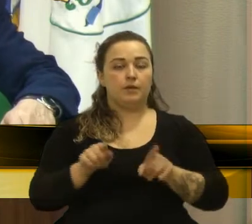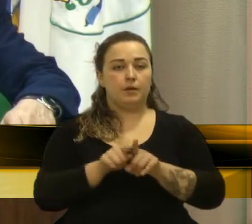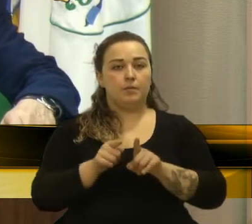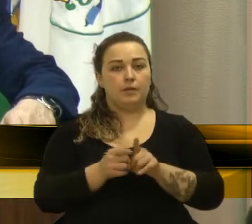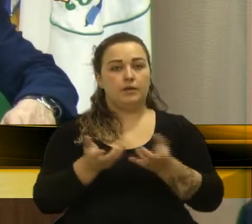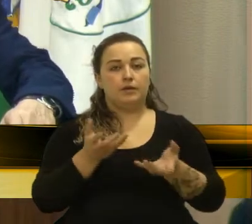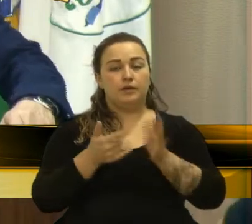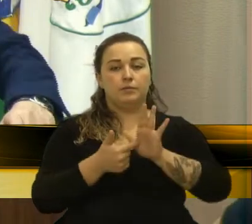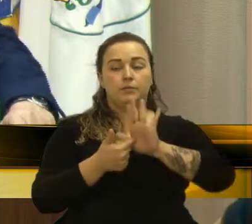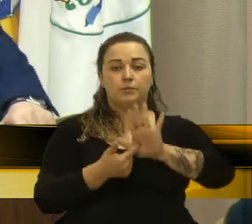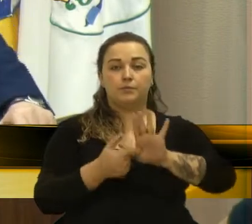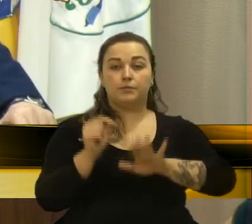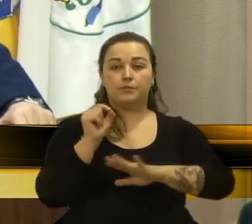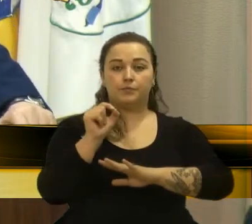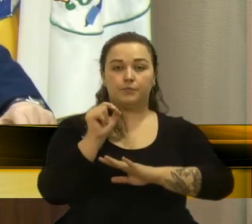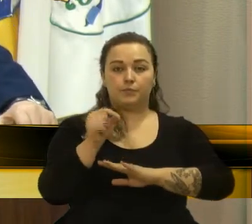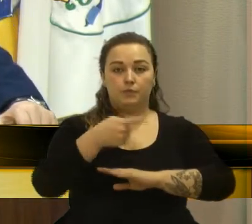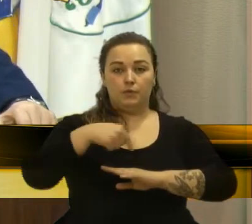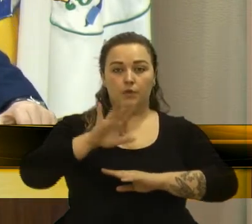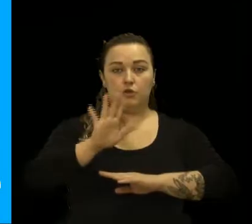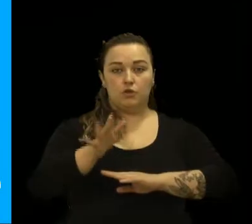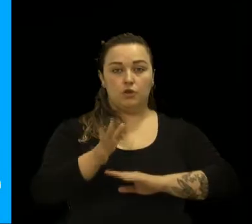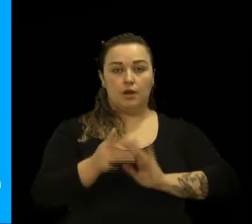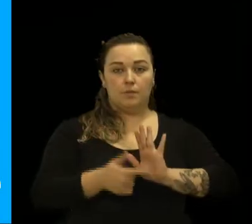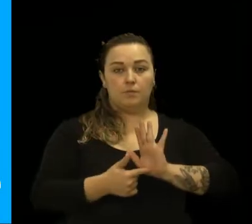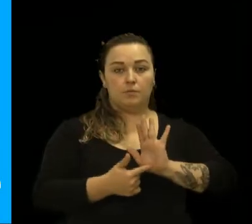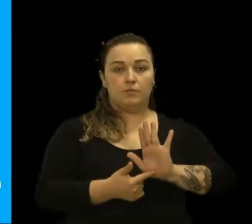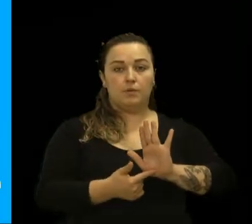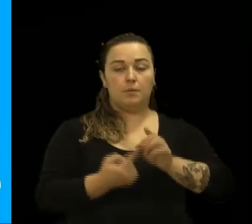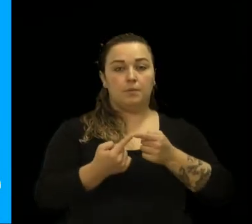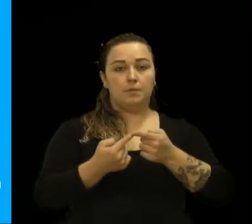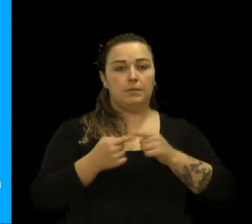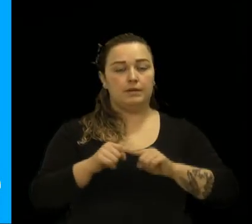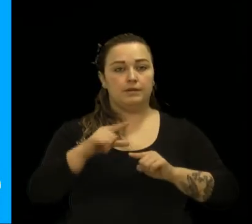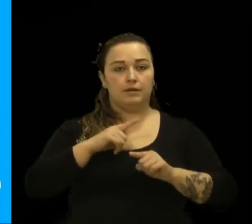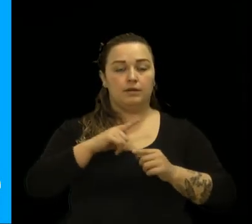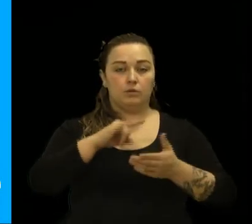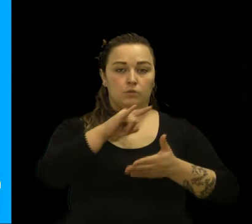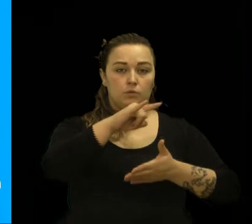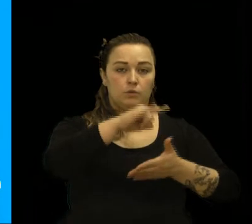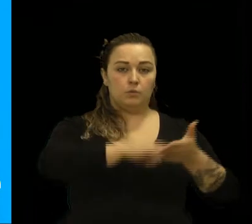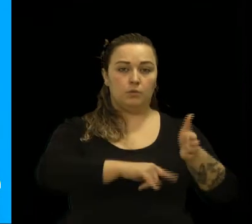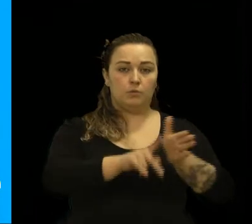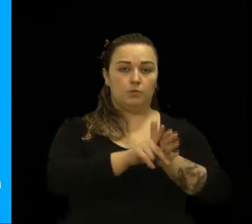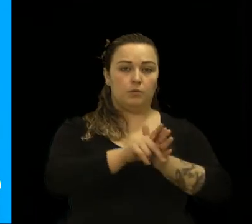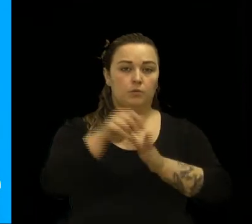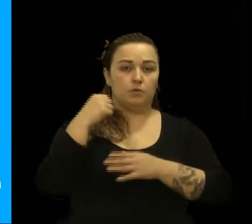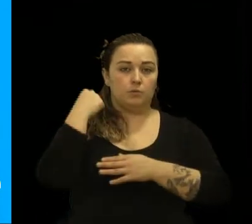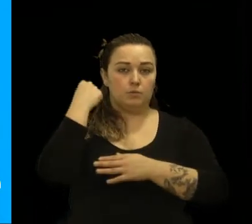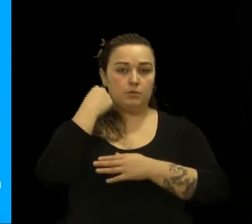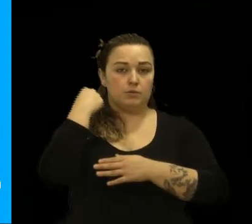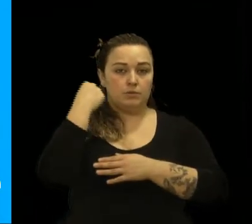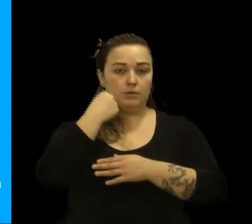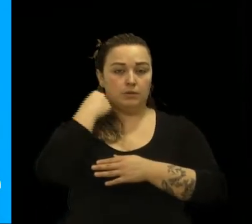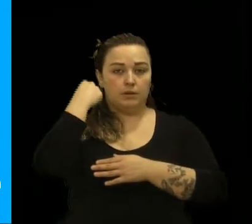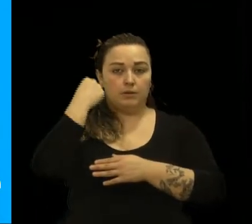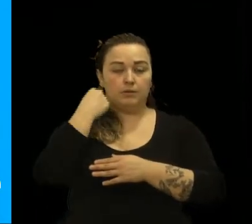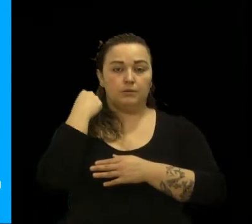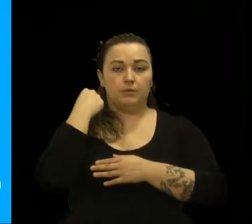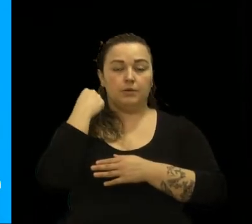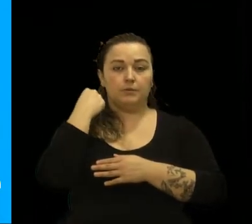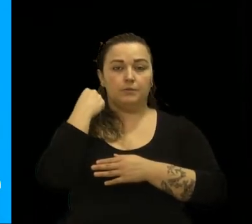nós citamos aqui, mas está aí o documento do senador, do gabinete do senador Reins,